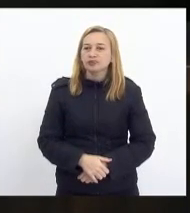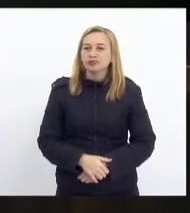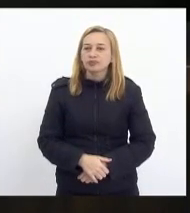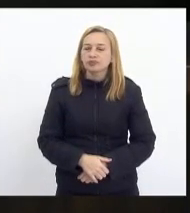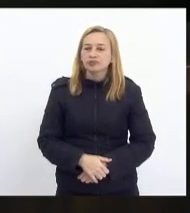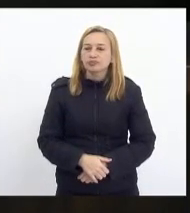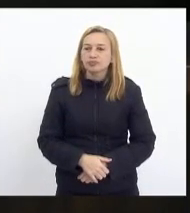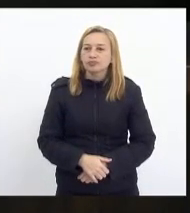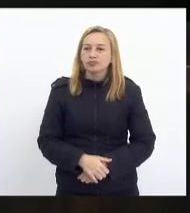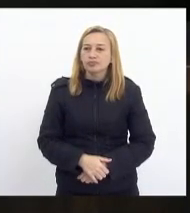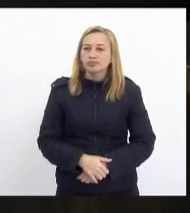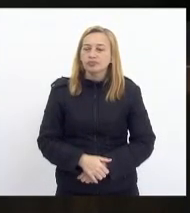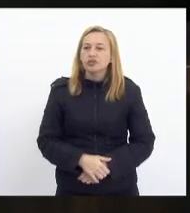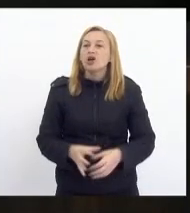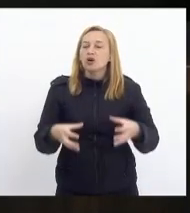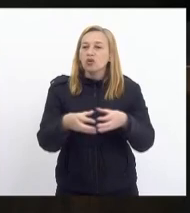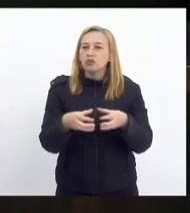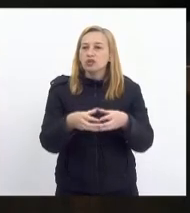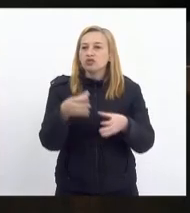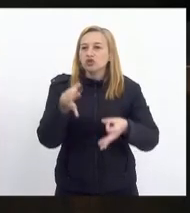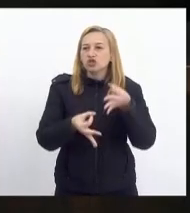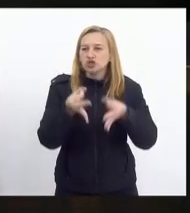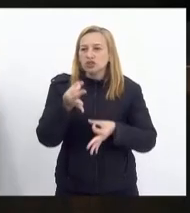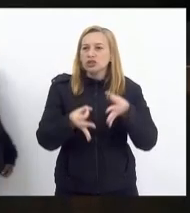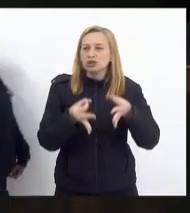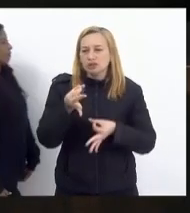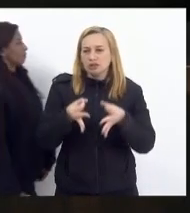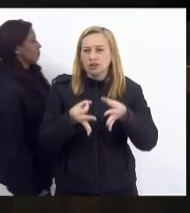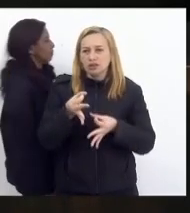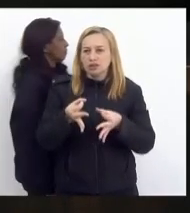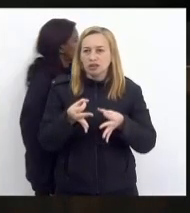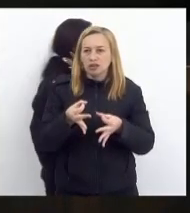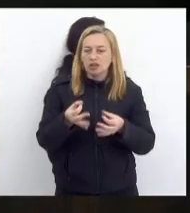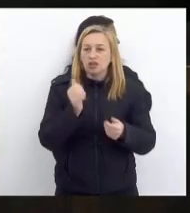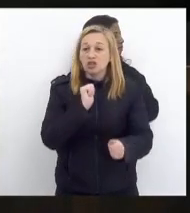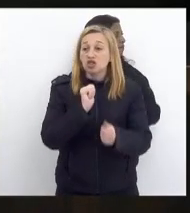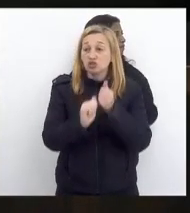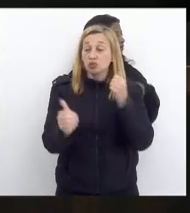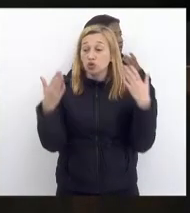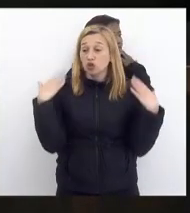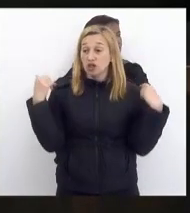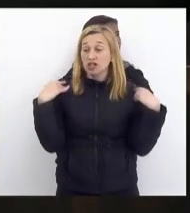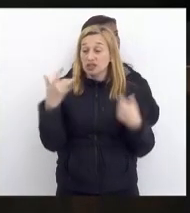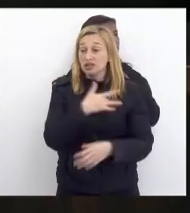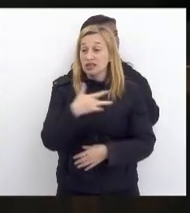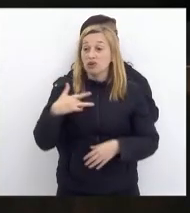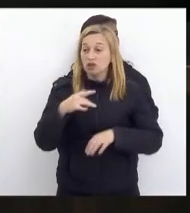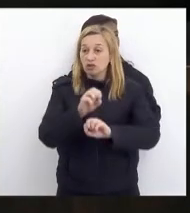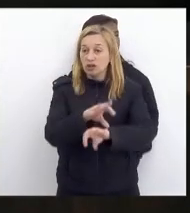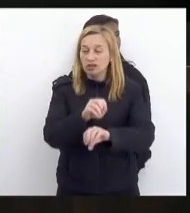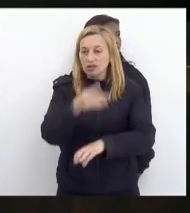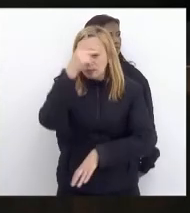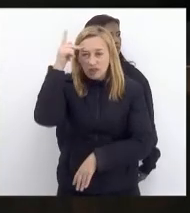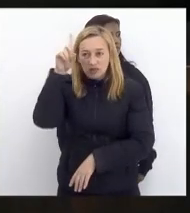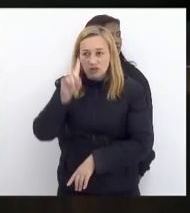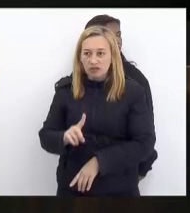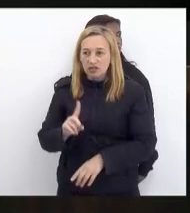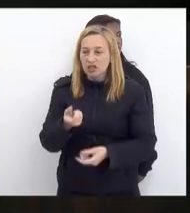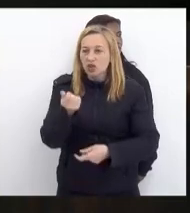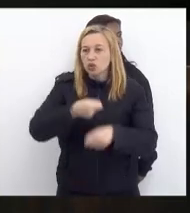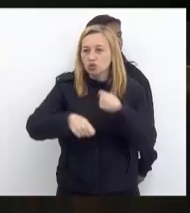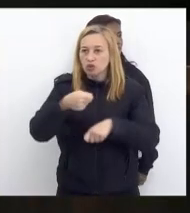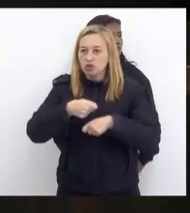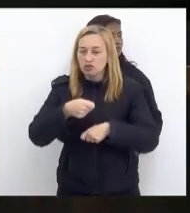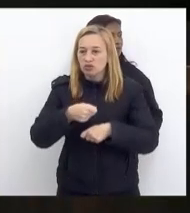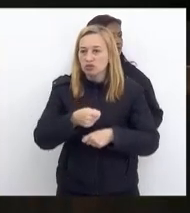Pendente de Pareceres das Comissões de Constituição e Justiça, de Esporte e Lazer, de Saúde e Educação da Pessoa com Deficiência, de Economia e